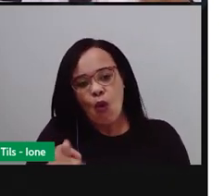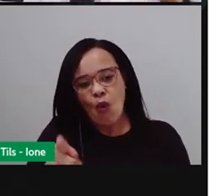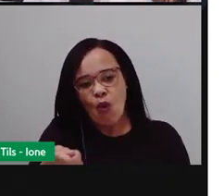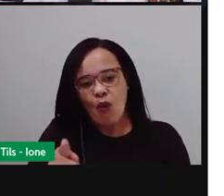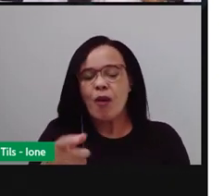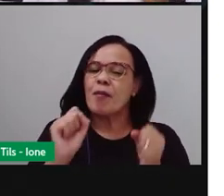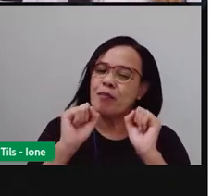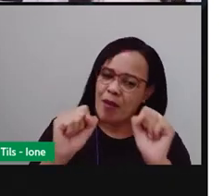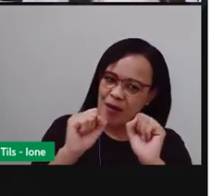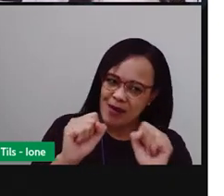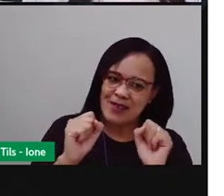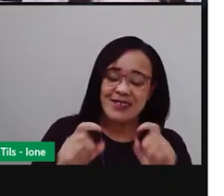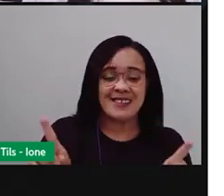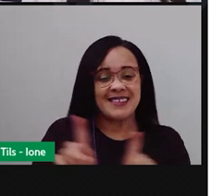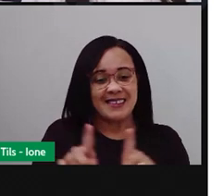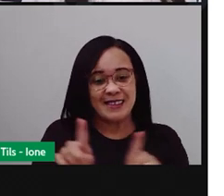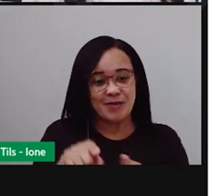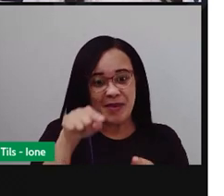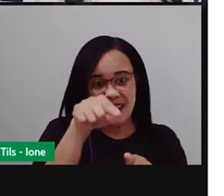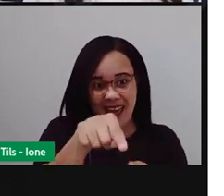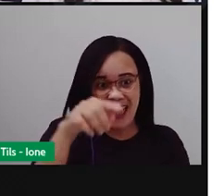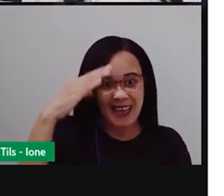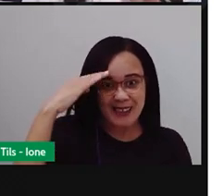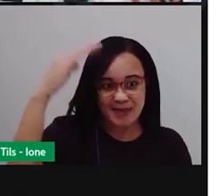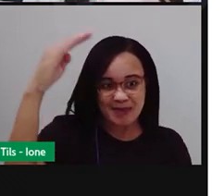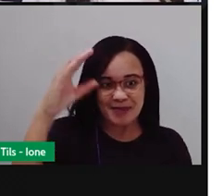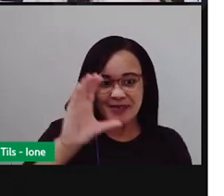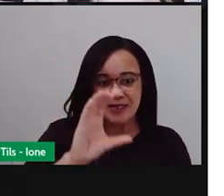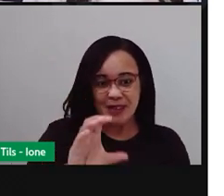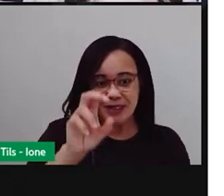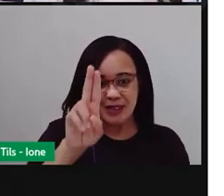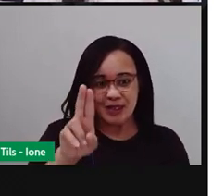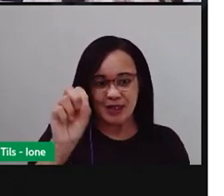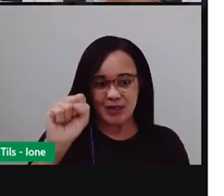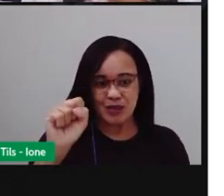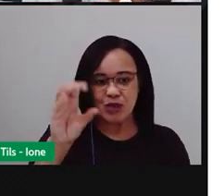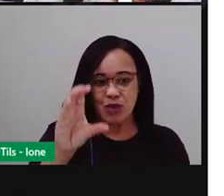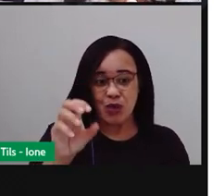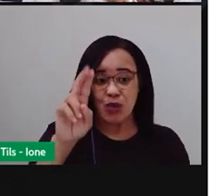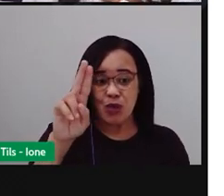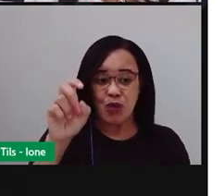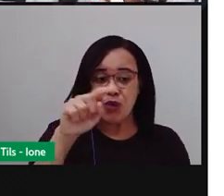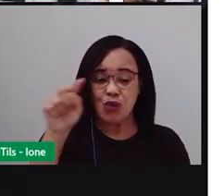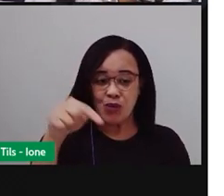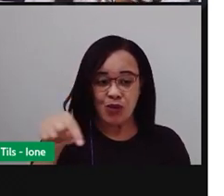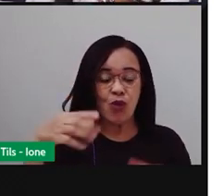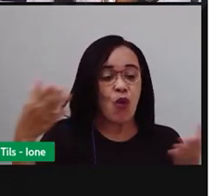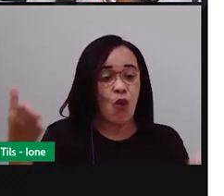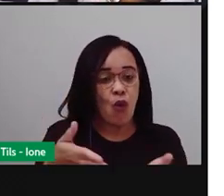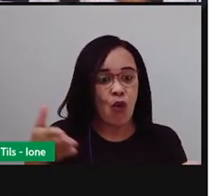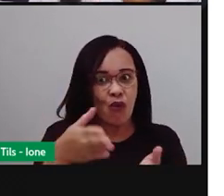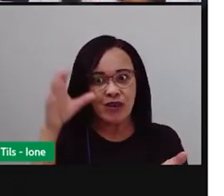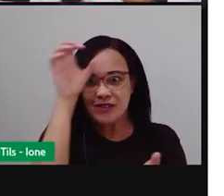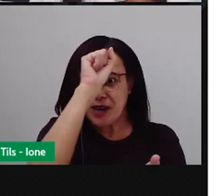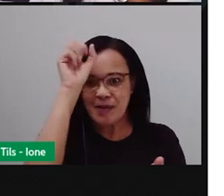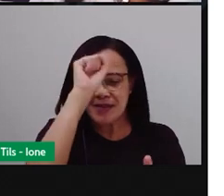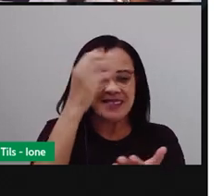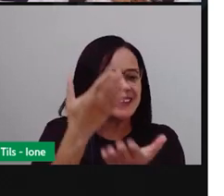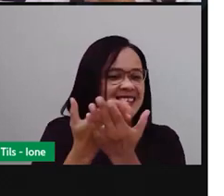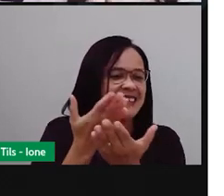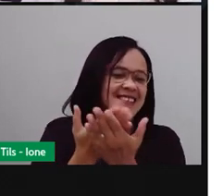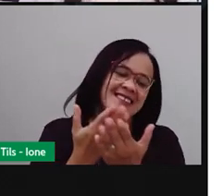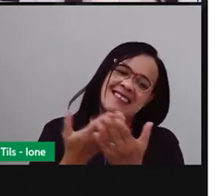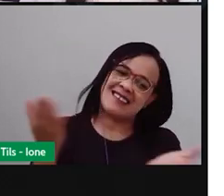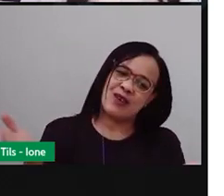O cusculo, essa comida deliciosa, que a gente vai aprender a fazer aqui na aula.